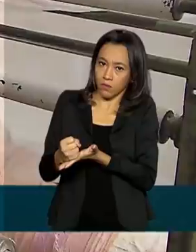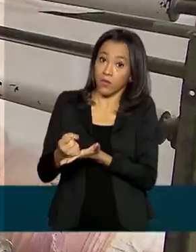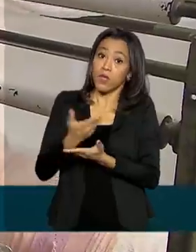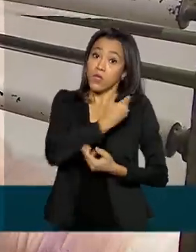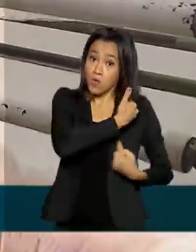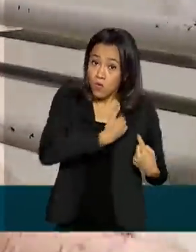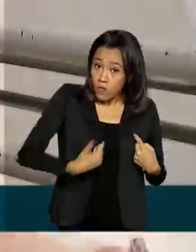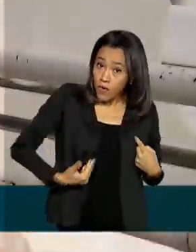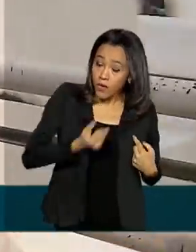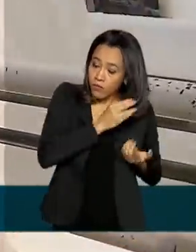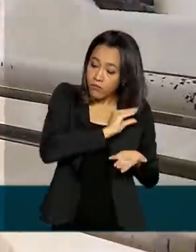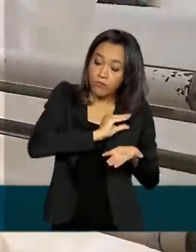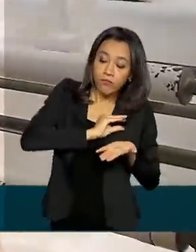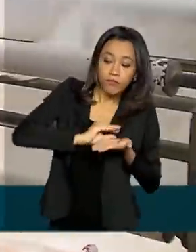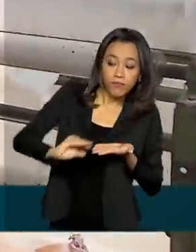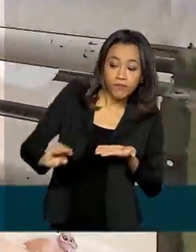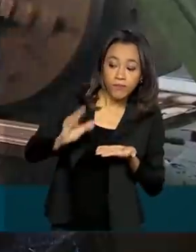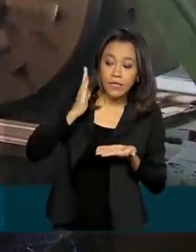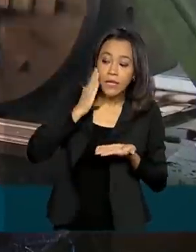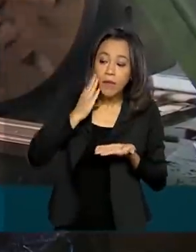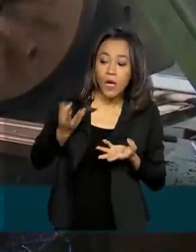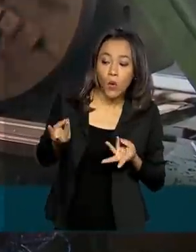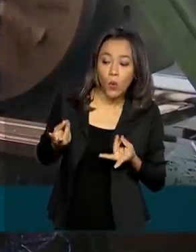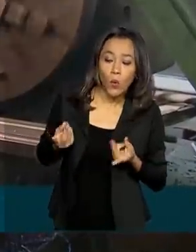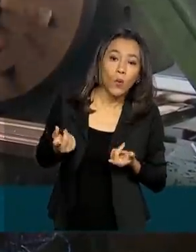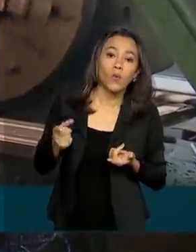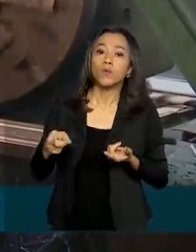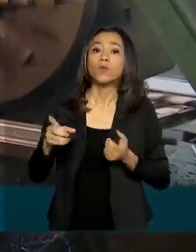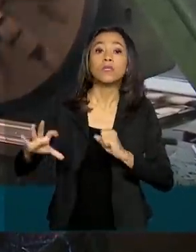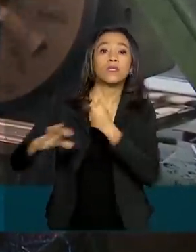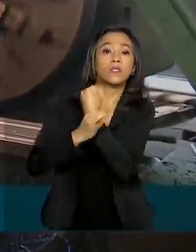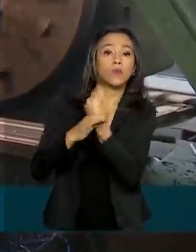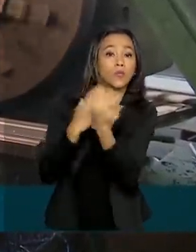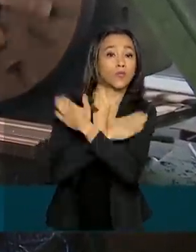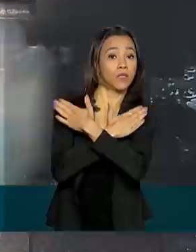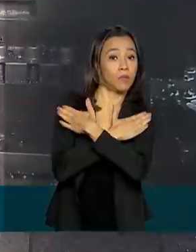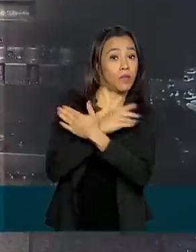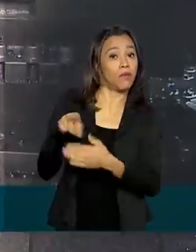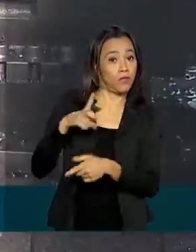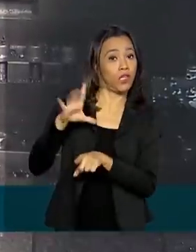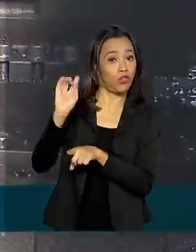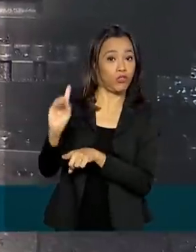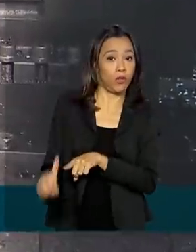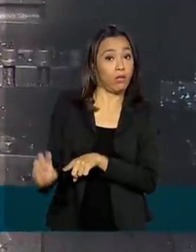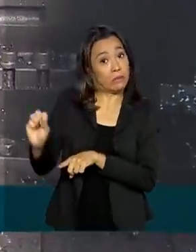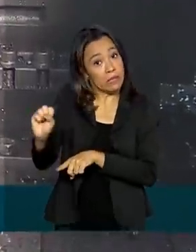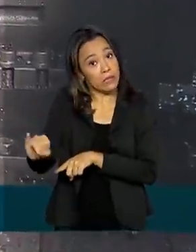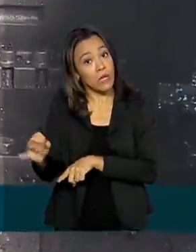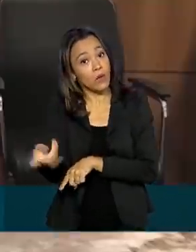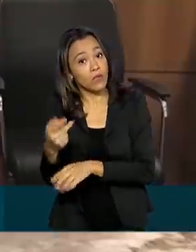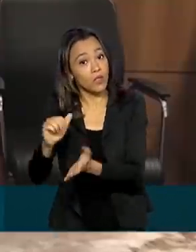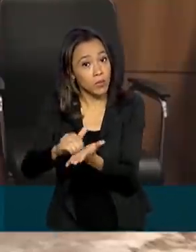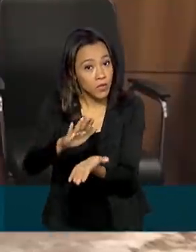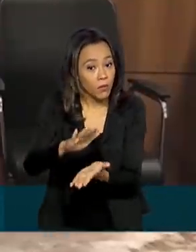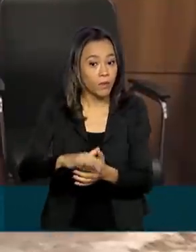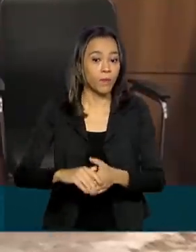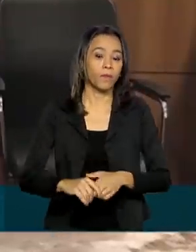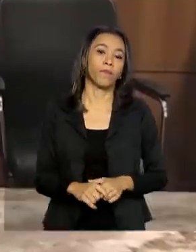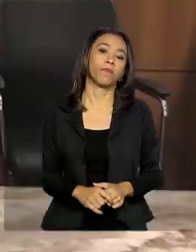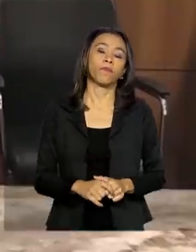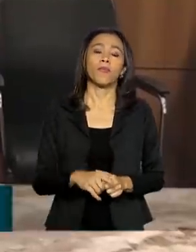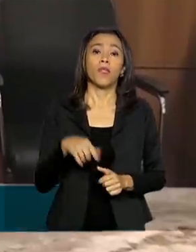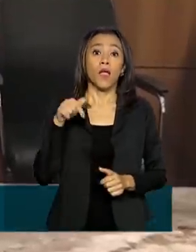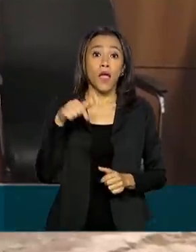benefício calculado a partir do seguro-desemprego a que o trabalhador teria direito caso fosse demitido. É o maior